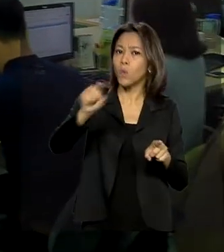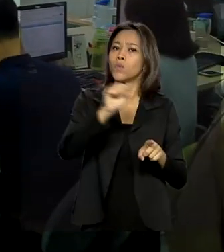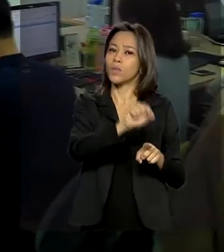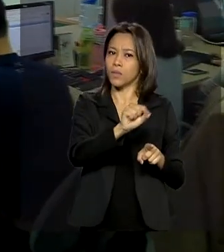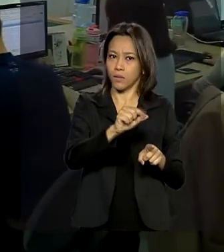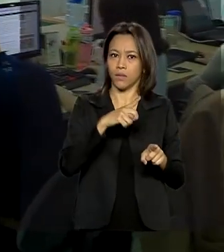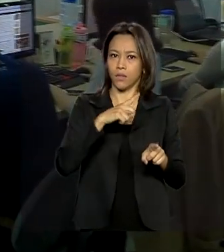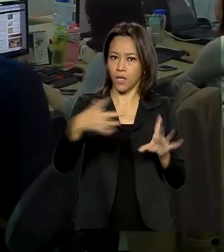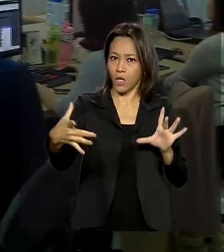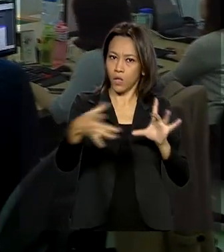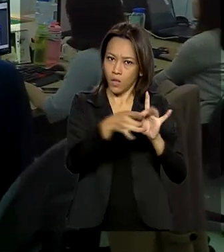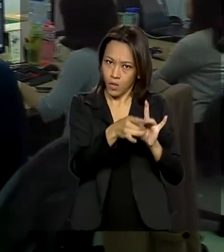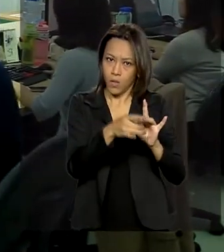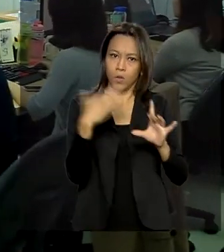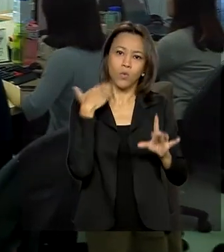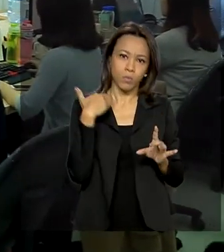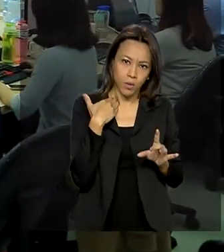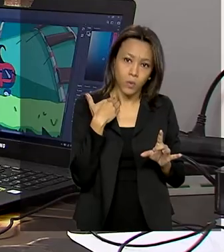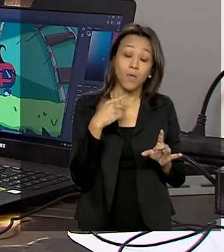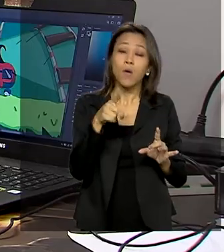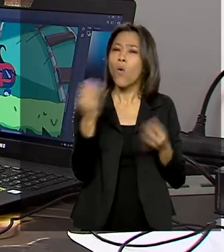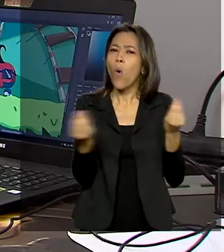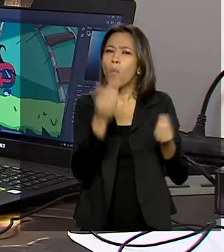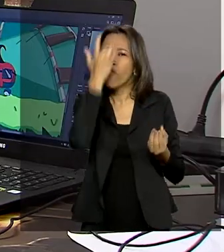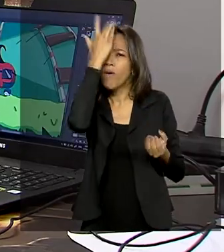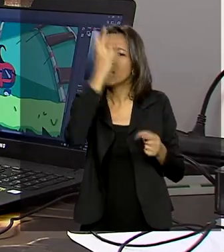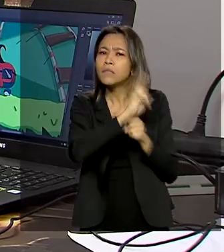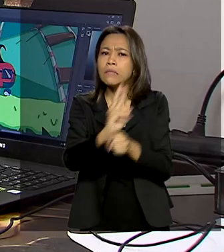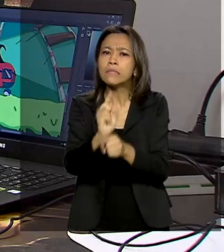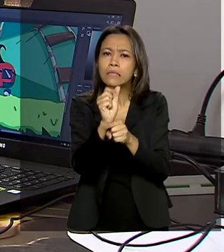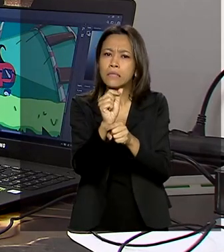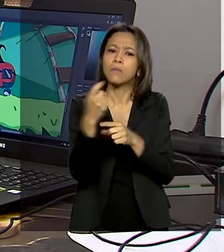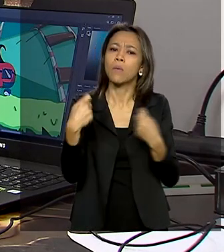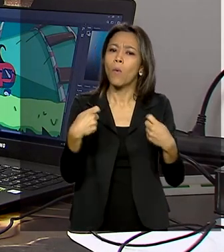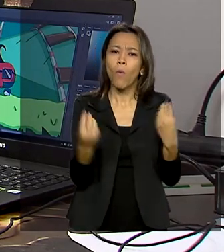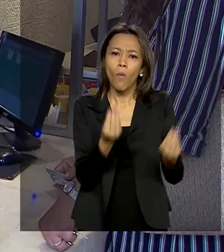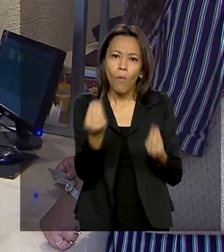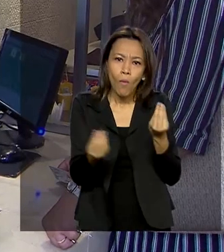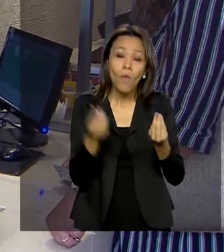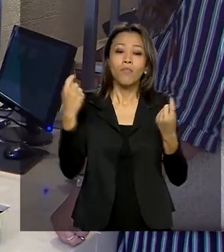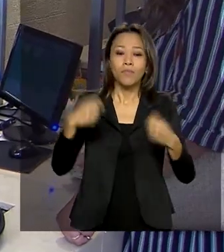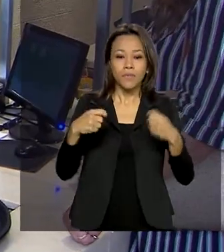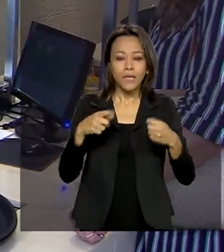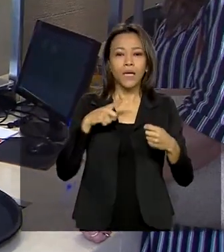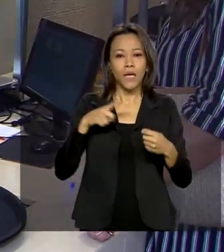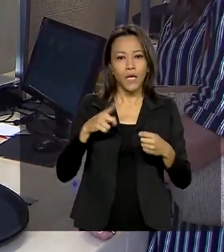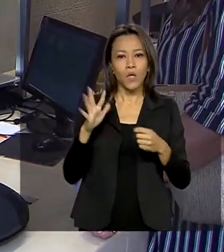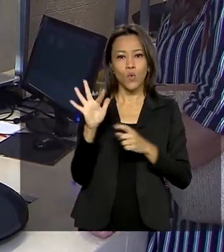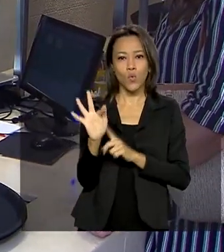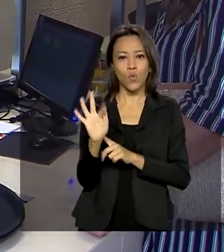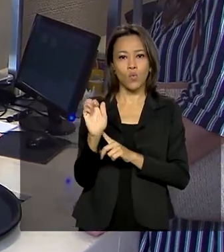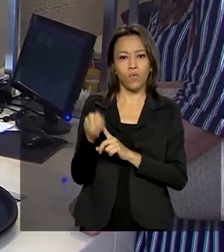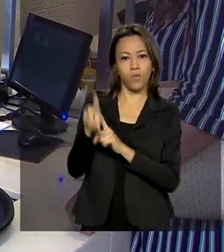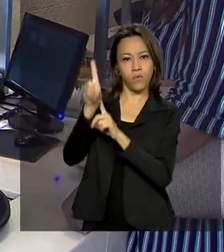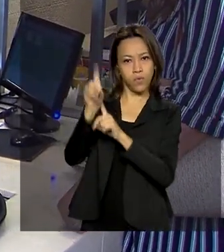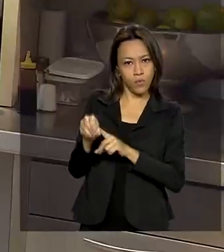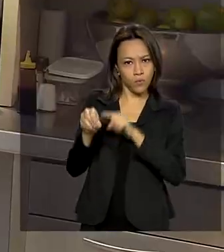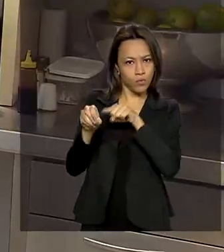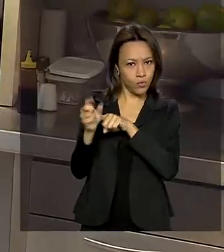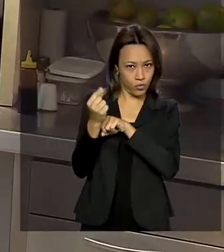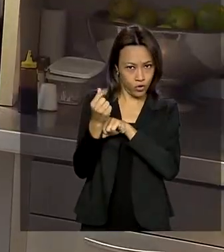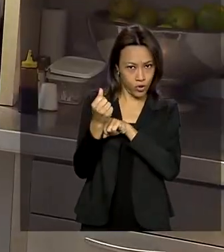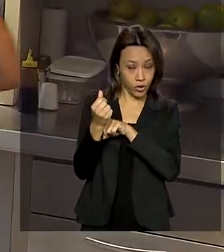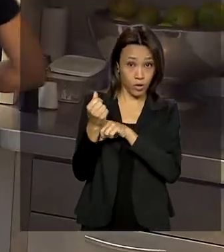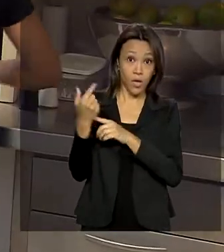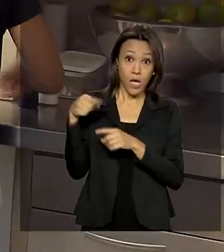Para facilitar o acesso ao empréstimo, o empreendedor conta com o suporte do Fundo de Garantia de Operações, onde o